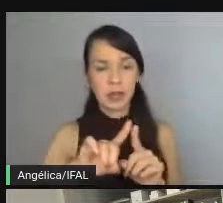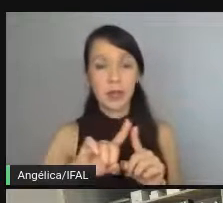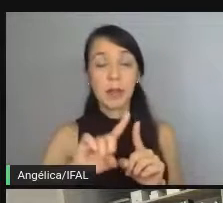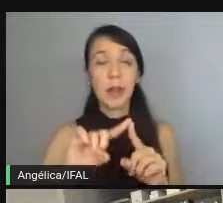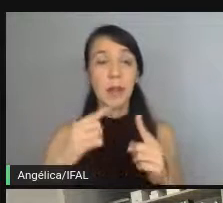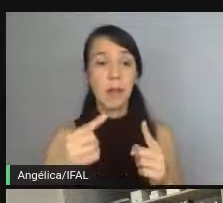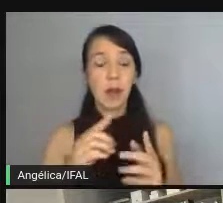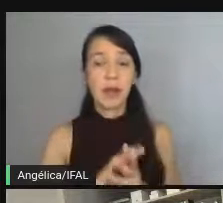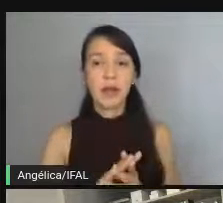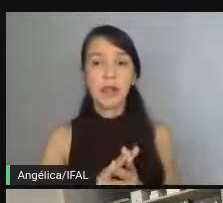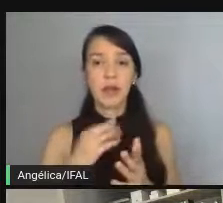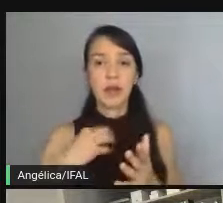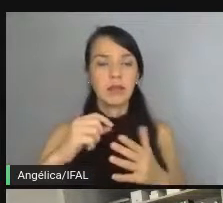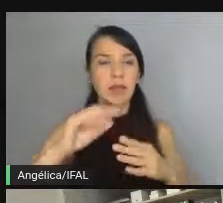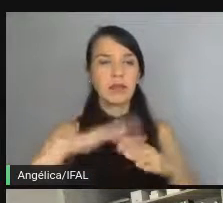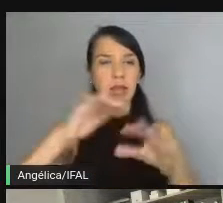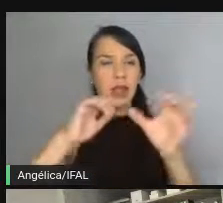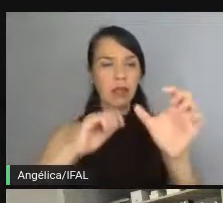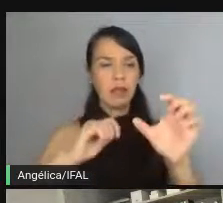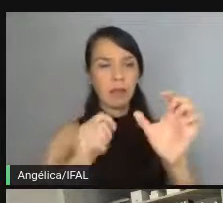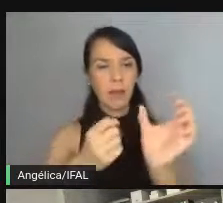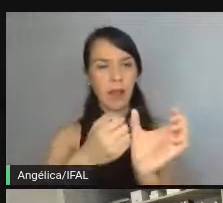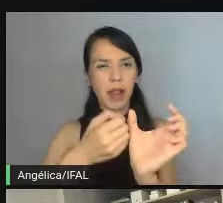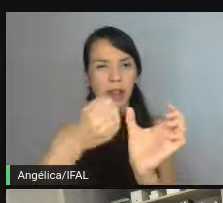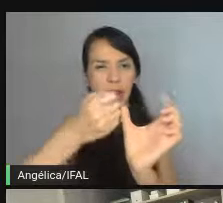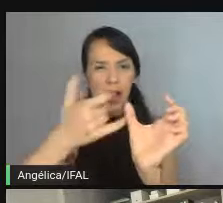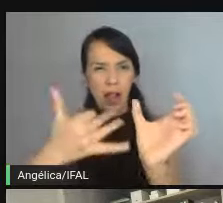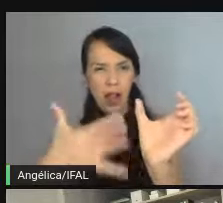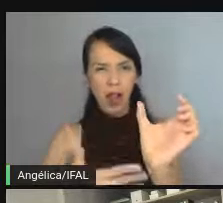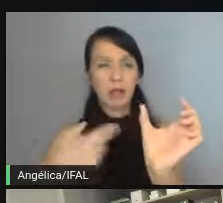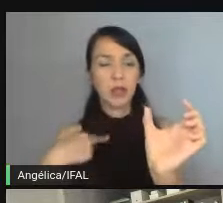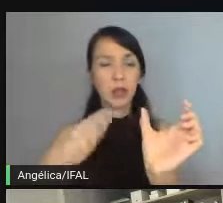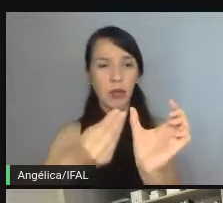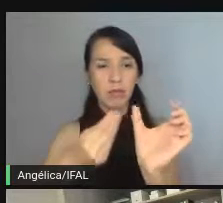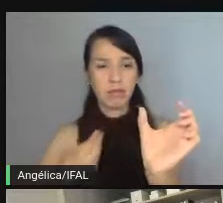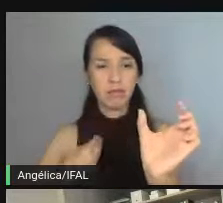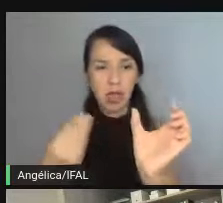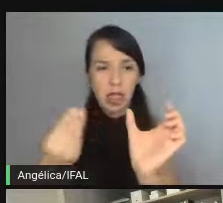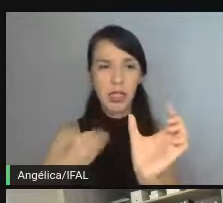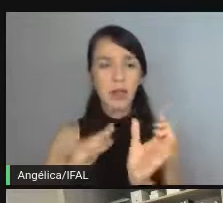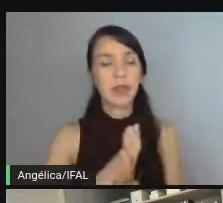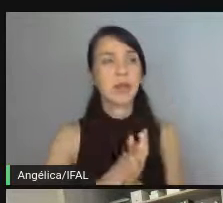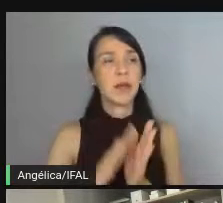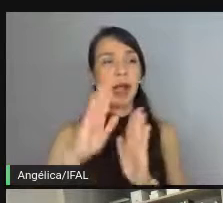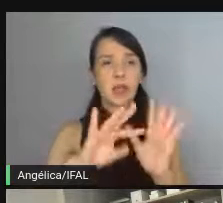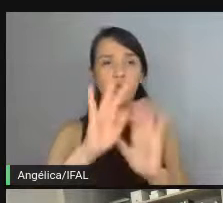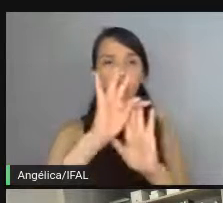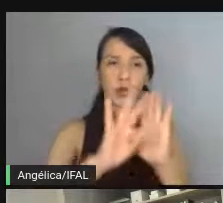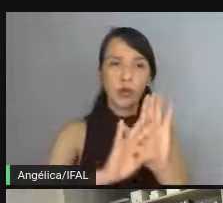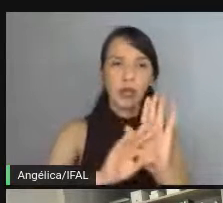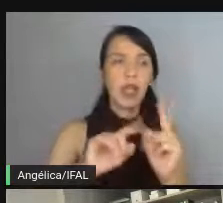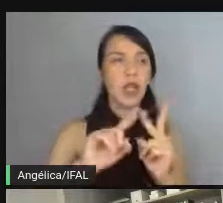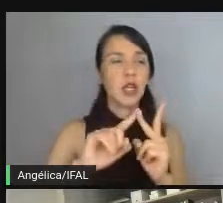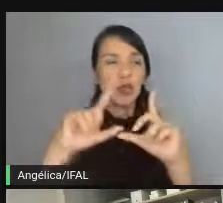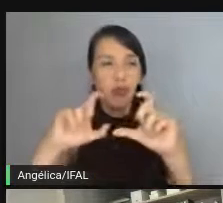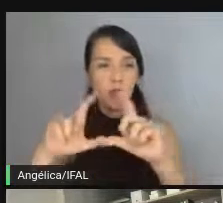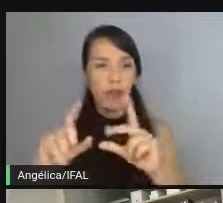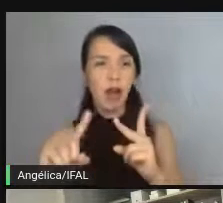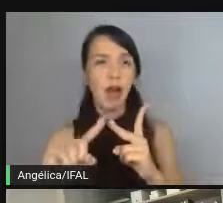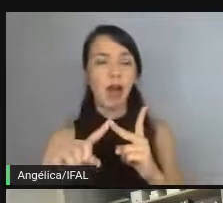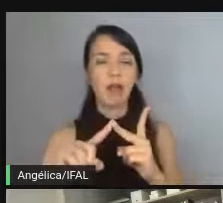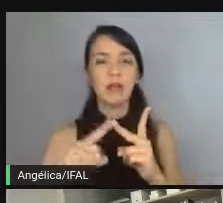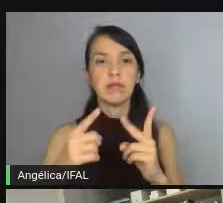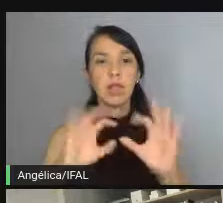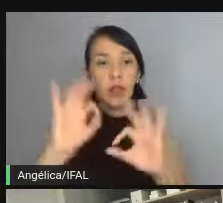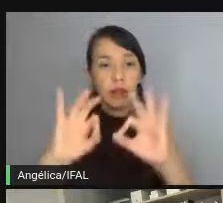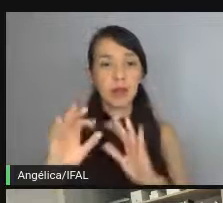mas eu acabo destrinchando um pouquinho mais sobre tudo que eu estou recebendo. Então, às vezes, eu coloco um texto, eu coloco muita foto. A gente